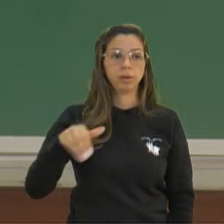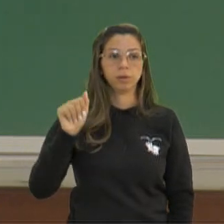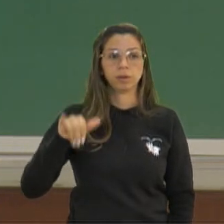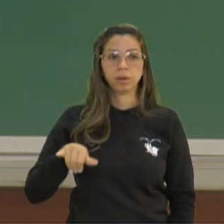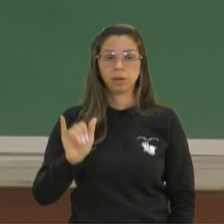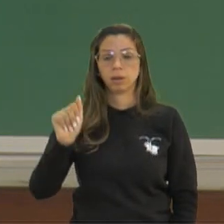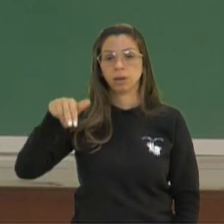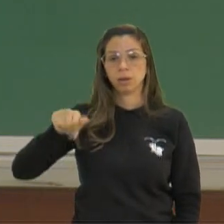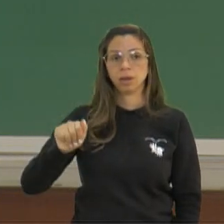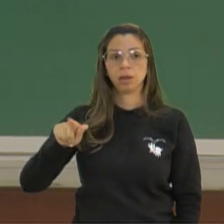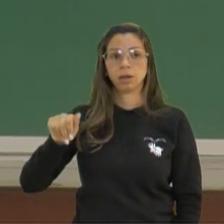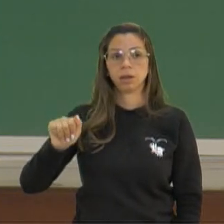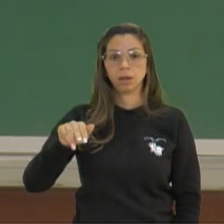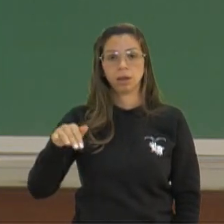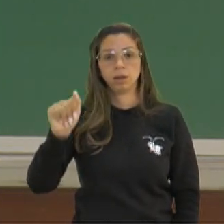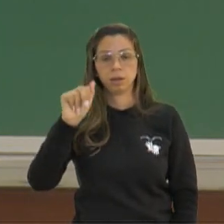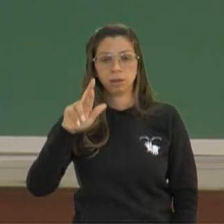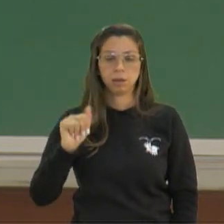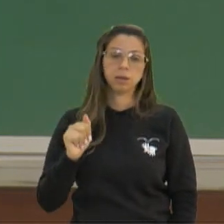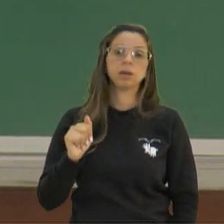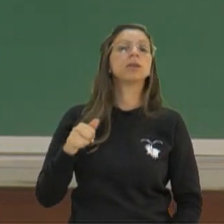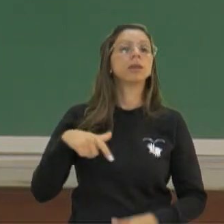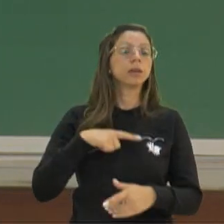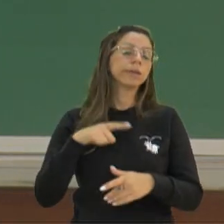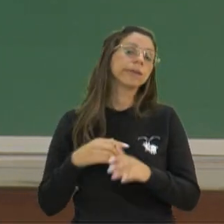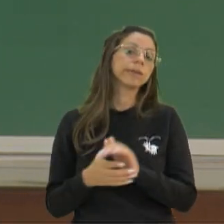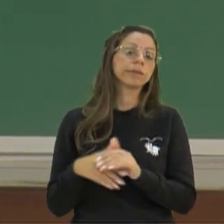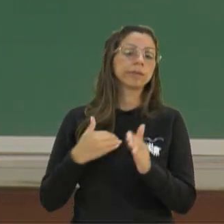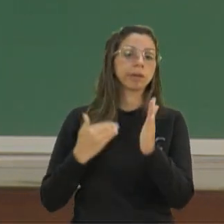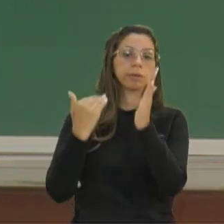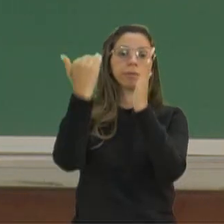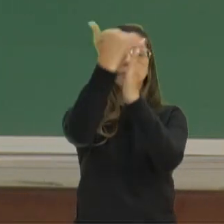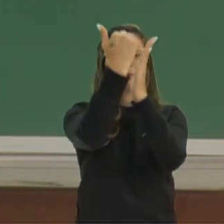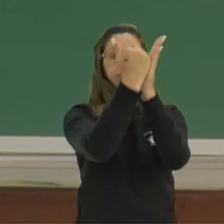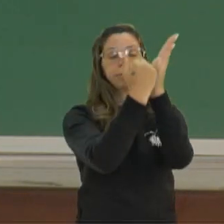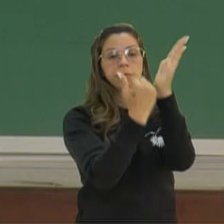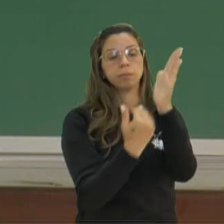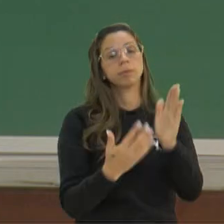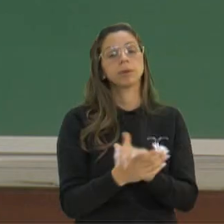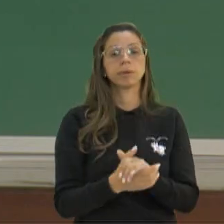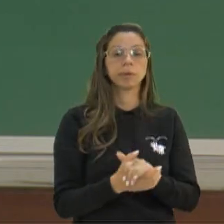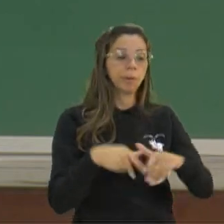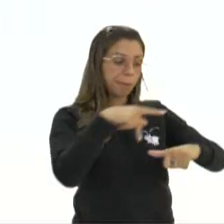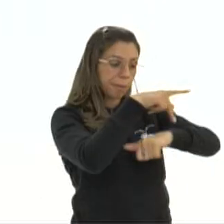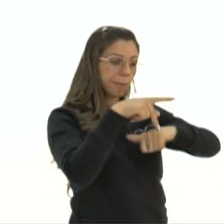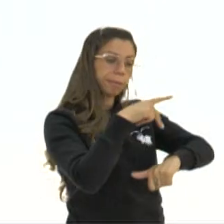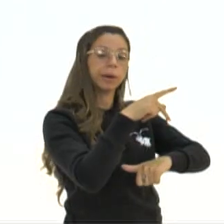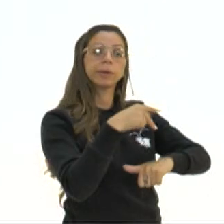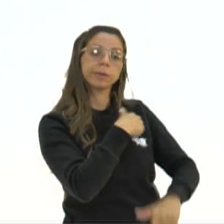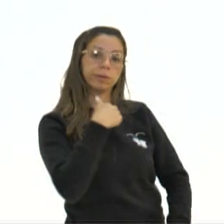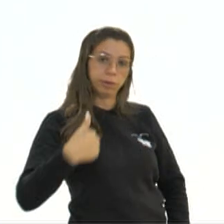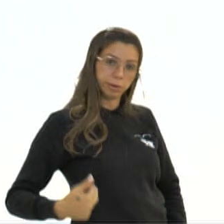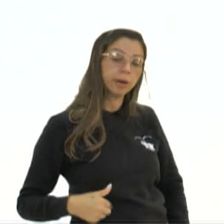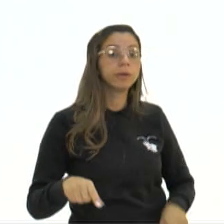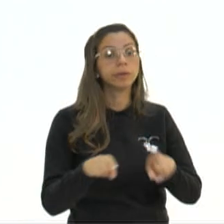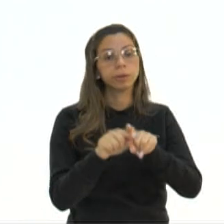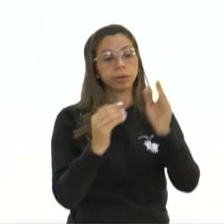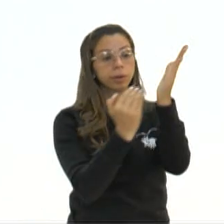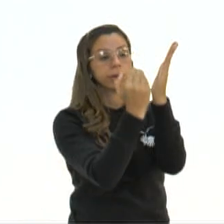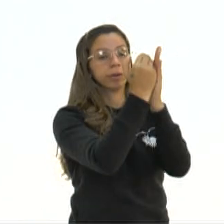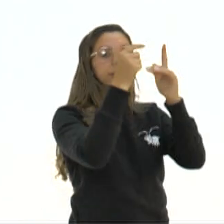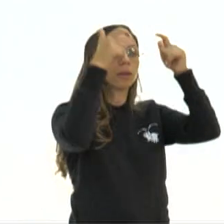período do império, e como todo império existia uma hierarquia, né, o império chinês tinha uma hierarquia, a nobreza sempre